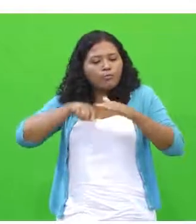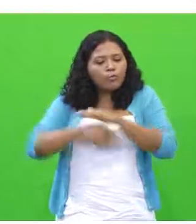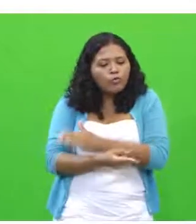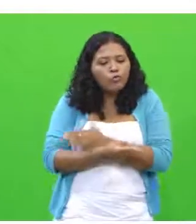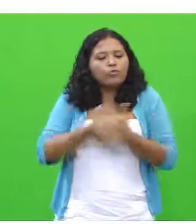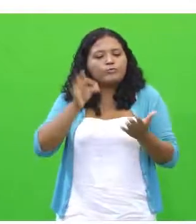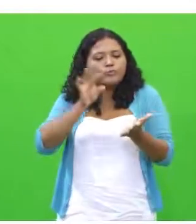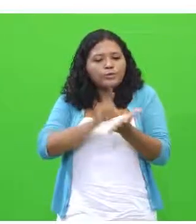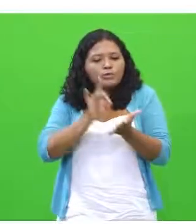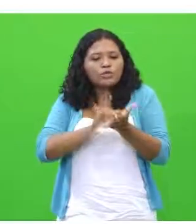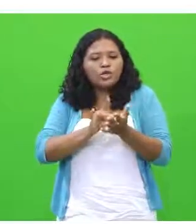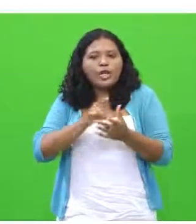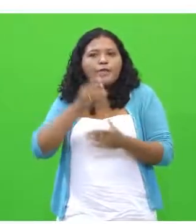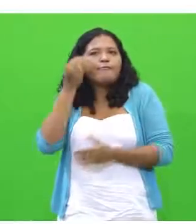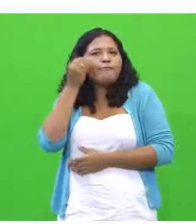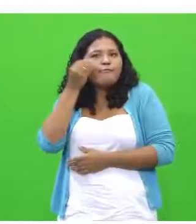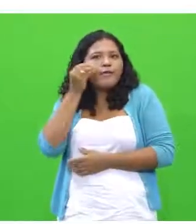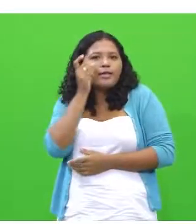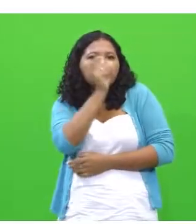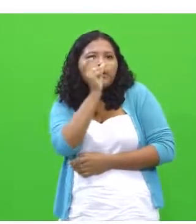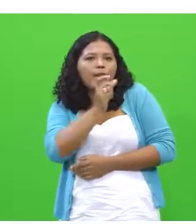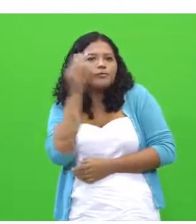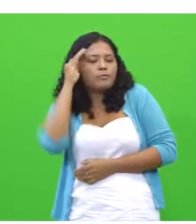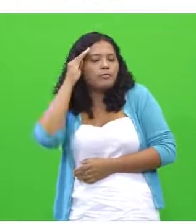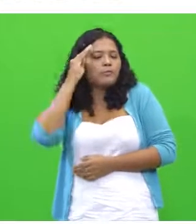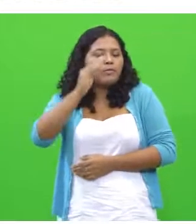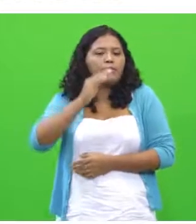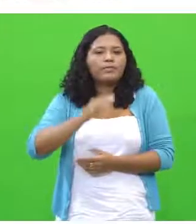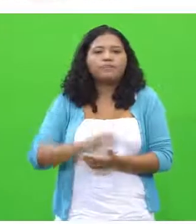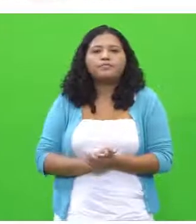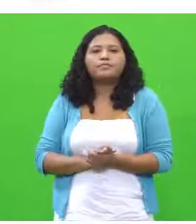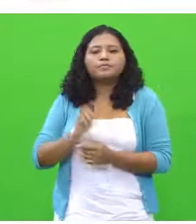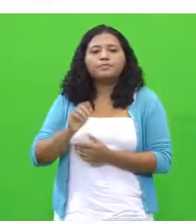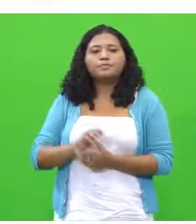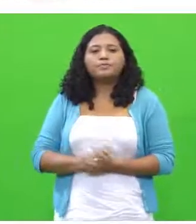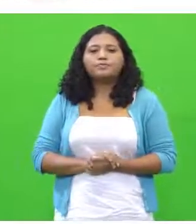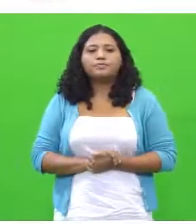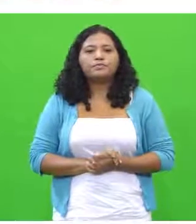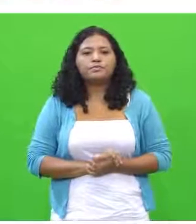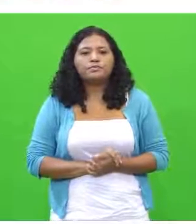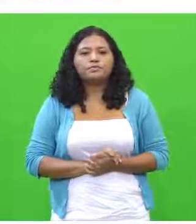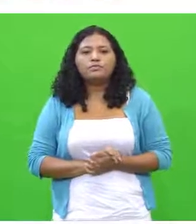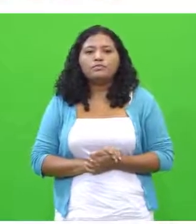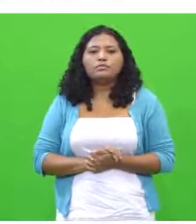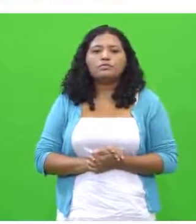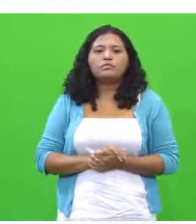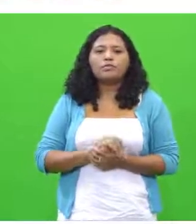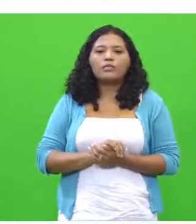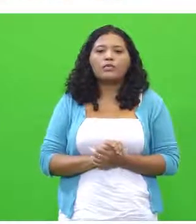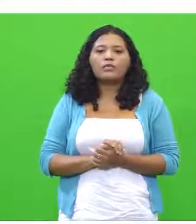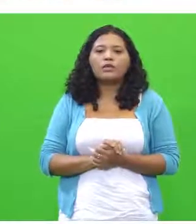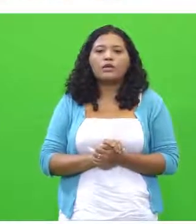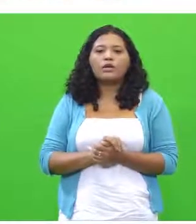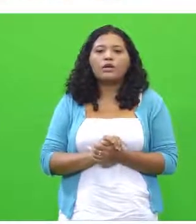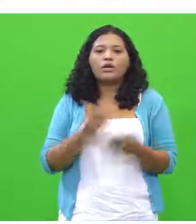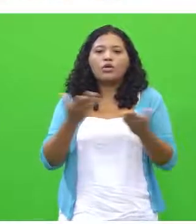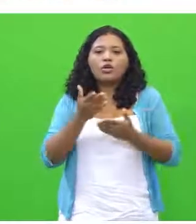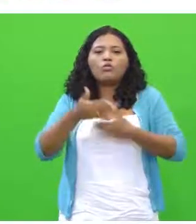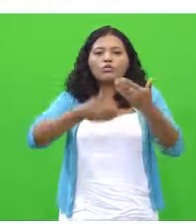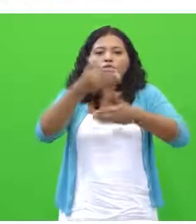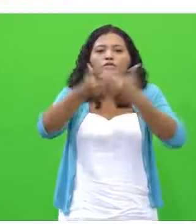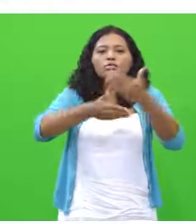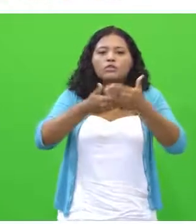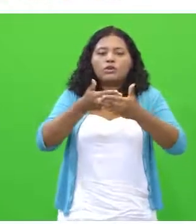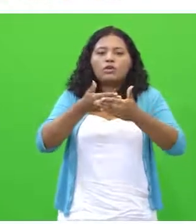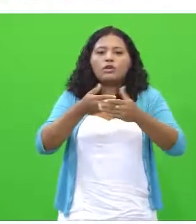ali as palavras-chave. Vamos à próxima? Na próxima cartela, nós estamos continuando ainda com